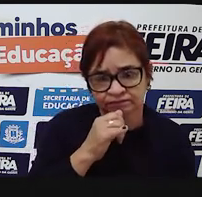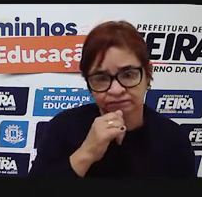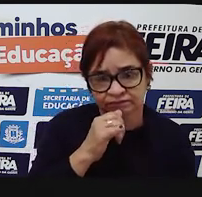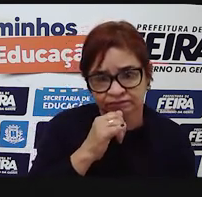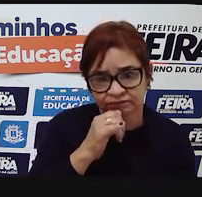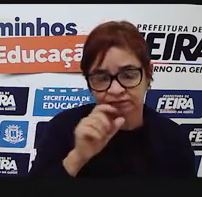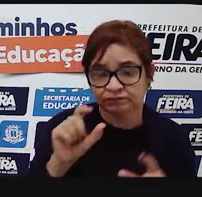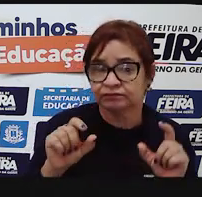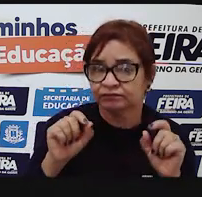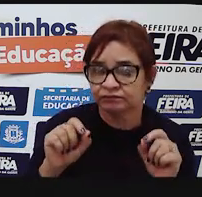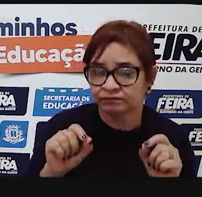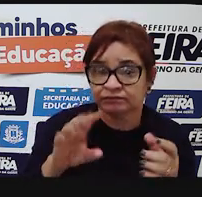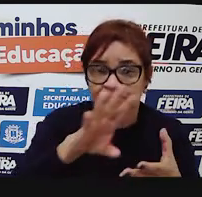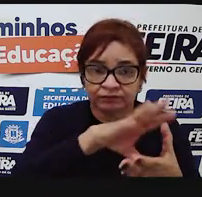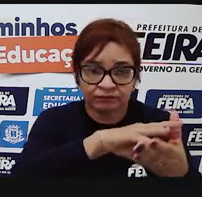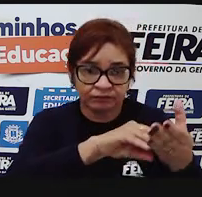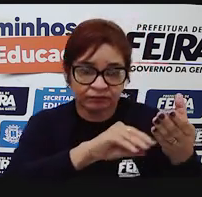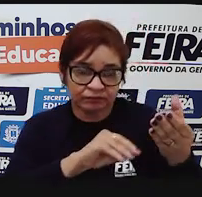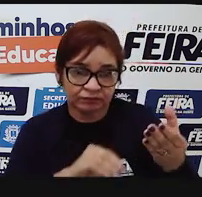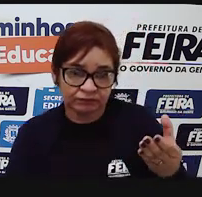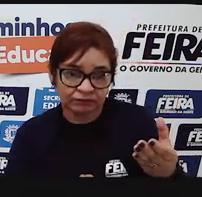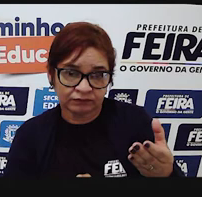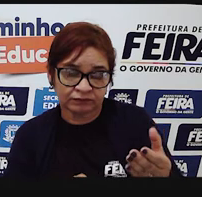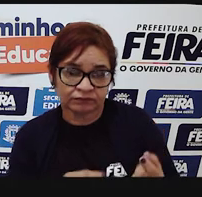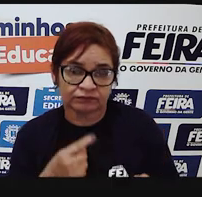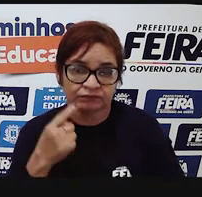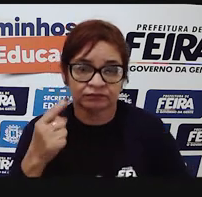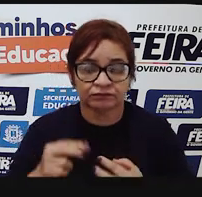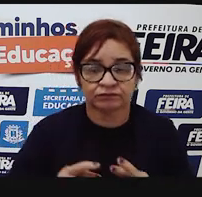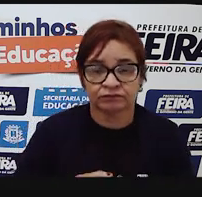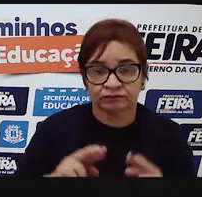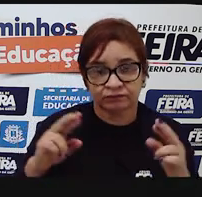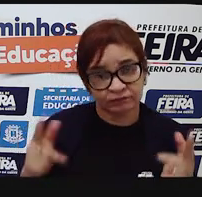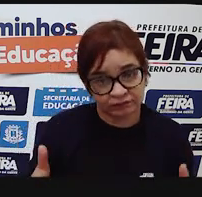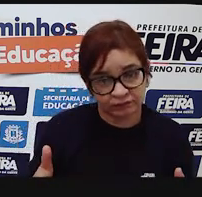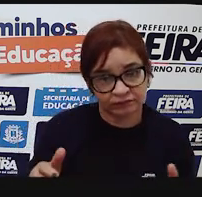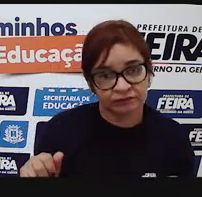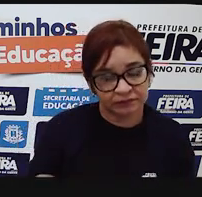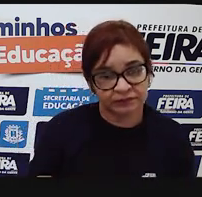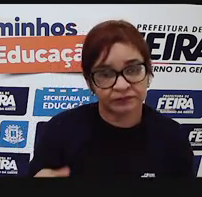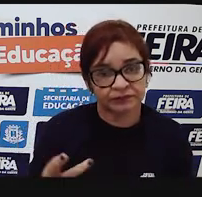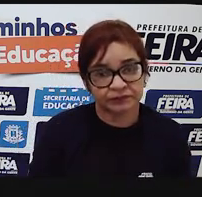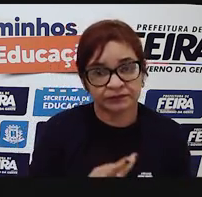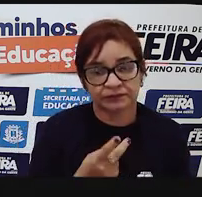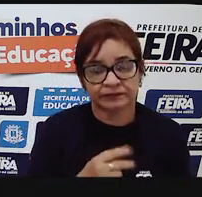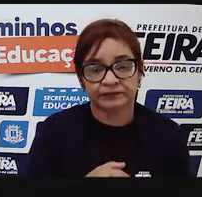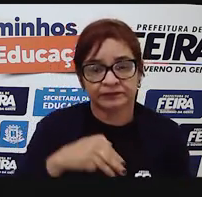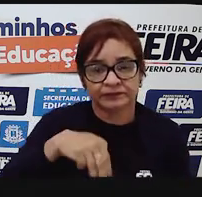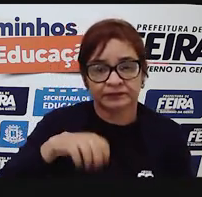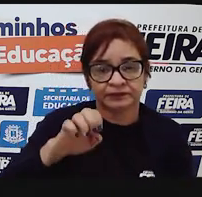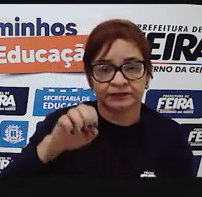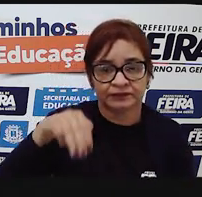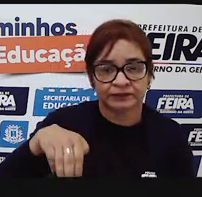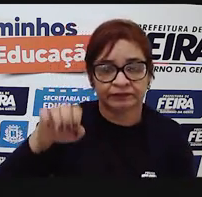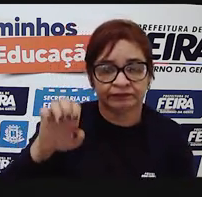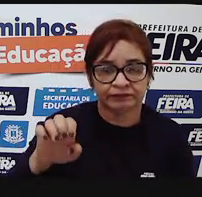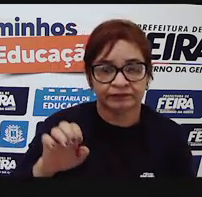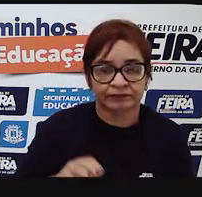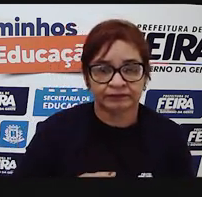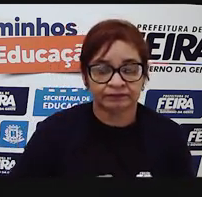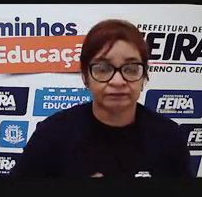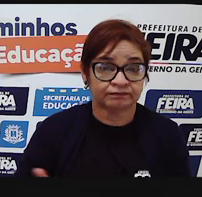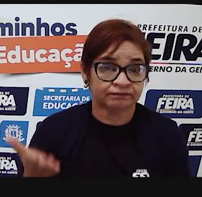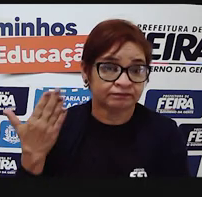é uma cópia, não é? Com algumas modificações, que pode sofrer modificações. E a palavra meme, ela tem origem